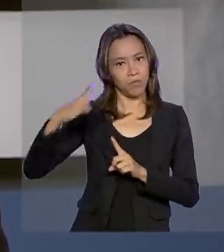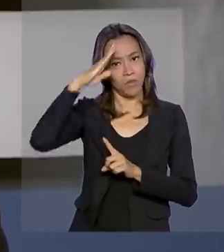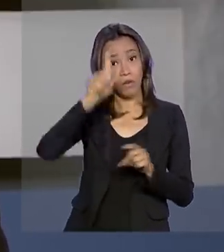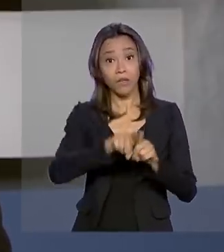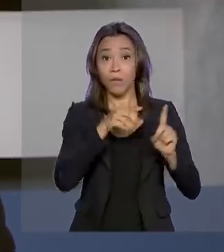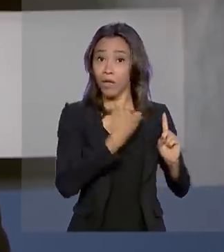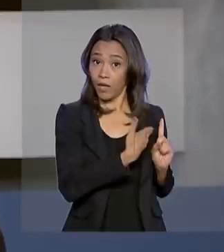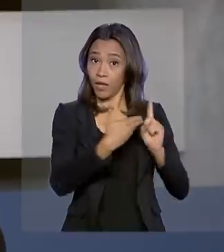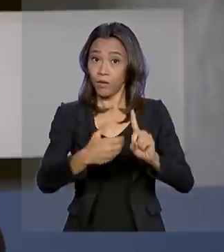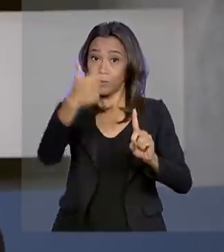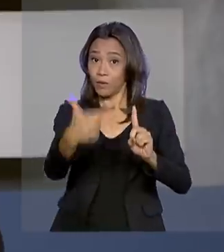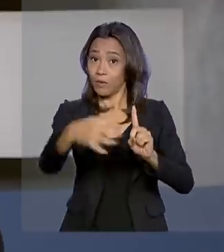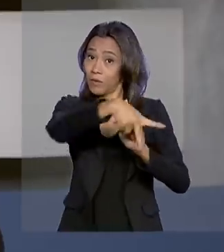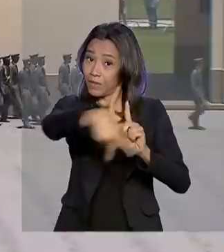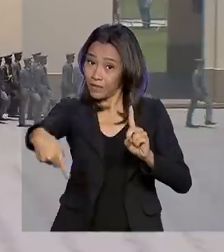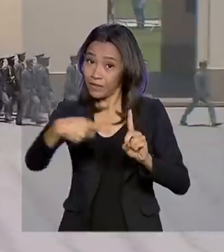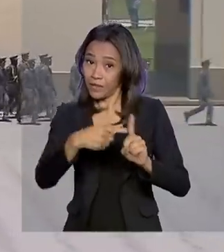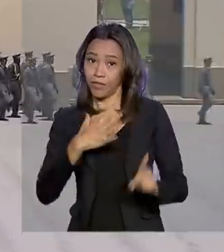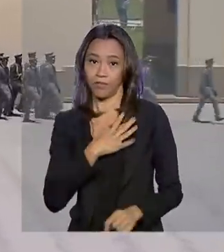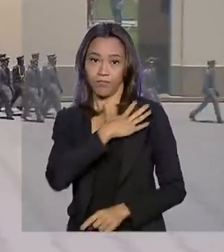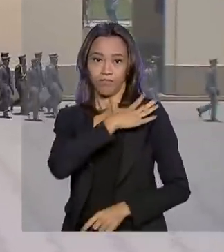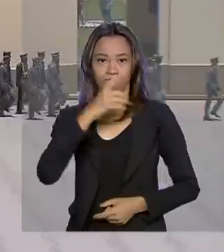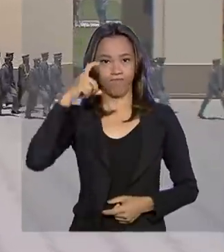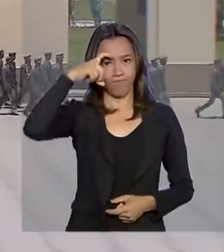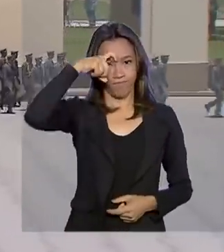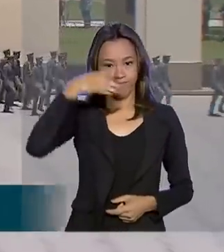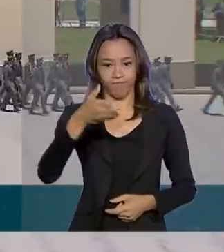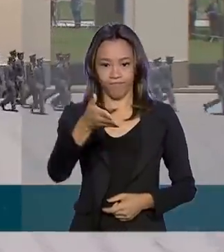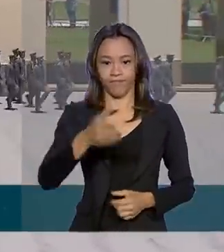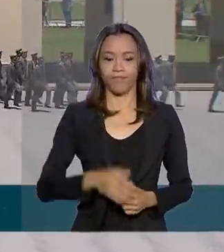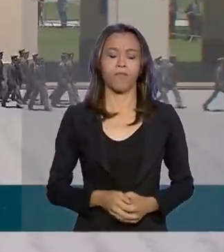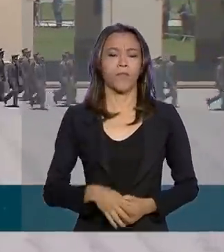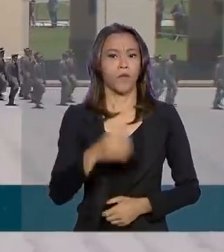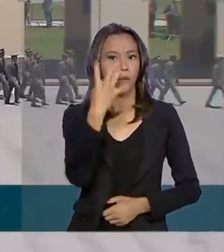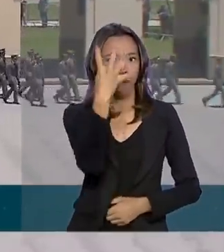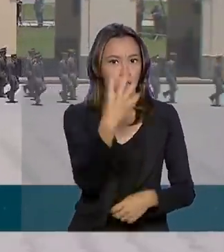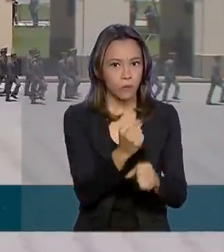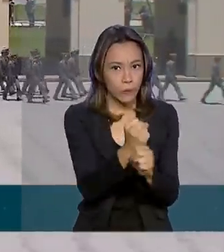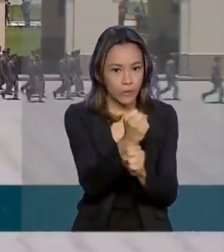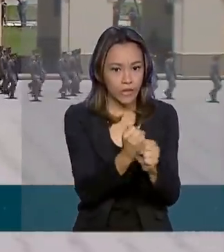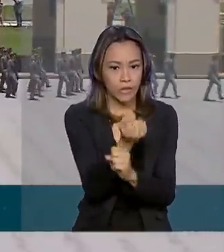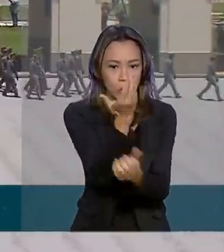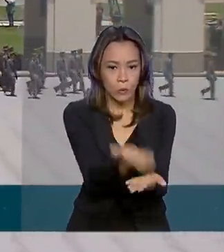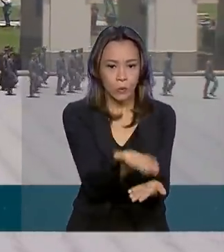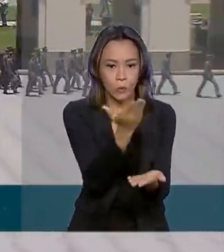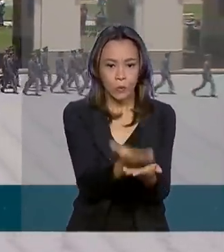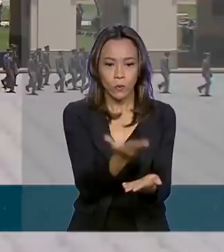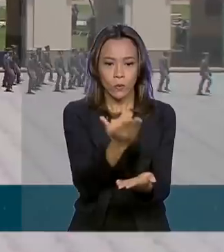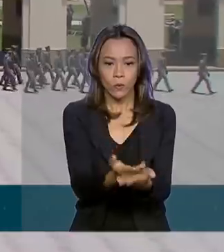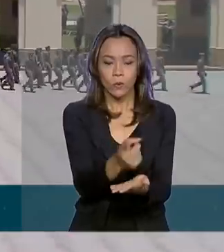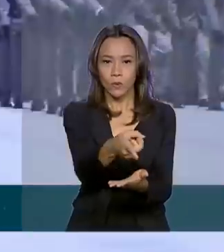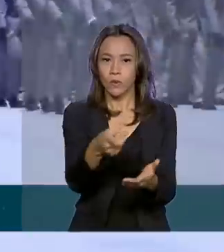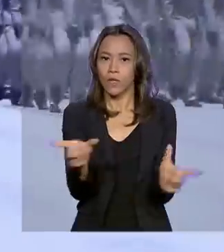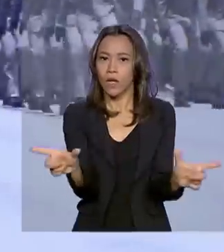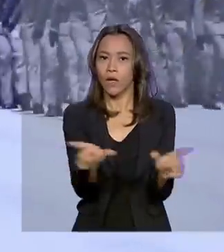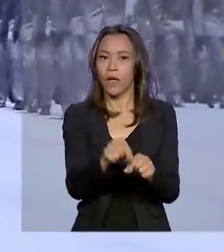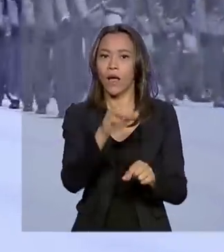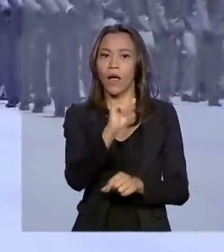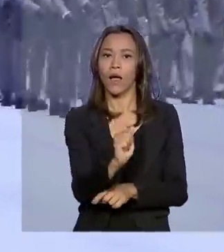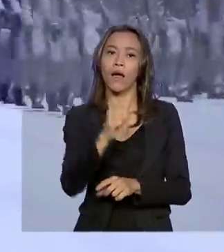vice, Hamilton Mourão. Depois de 4 anos na Academia Militar das Agulhas Negras,